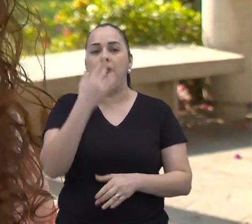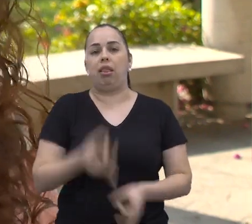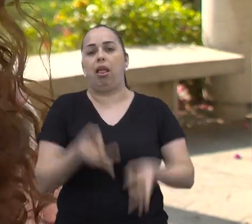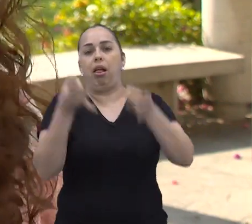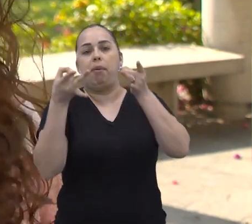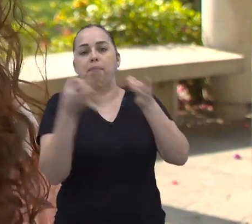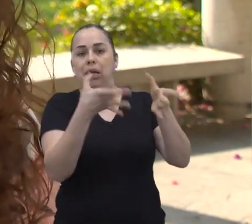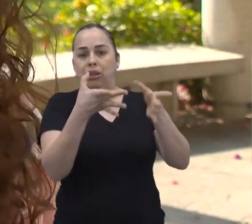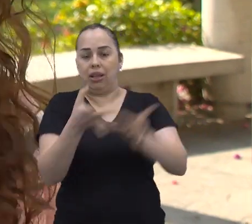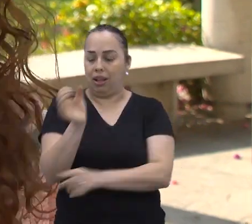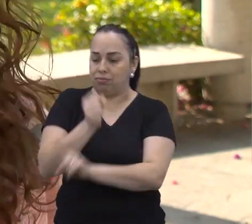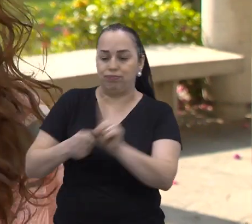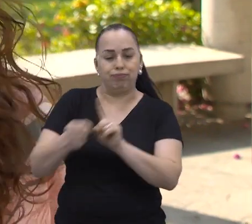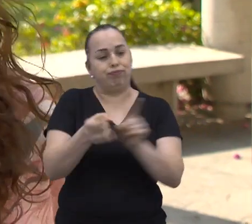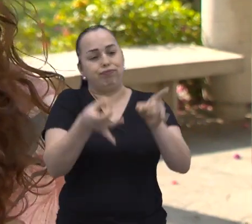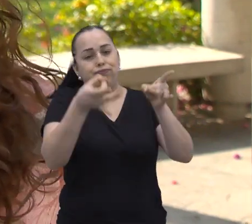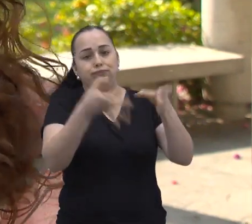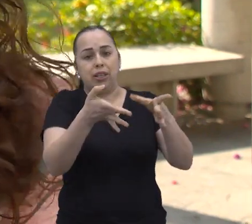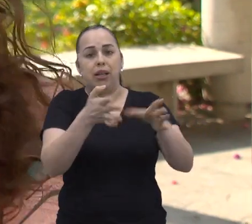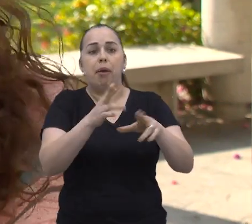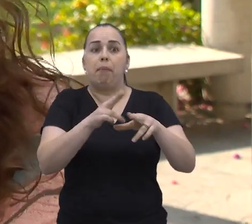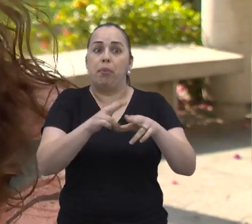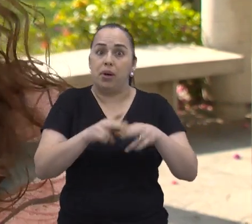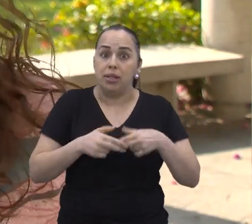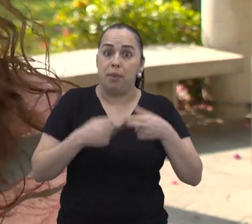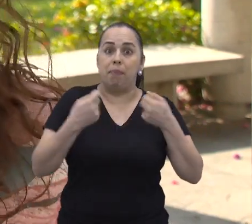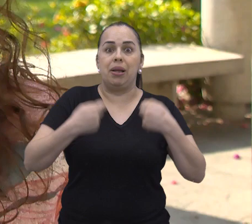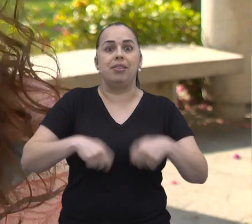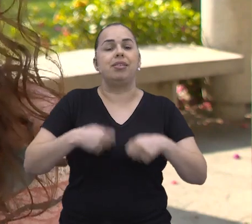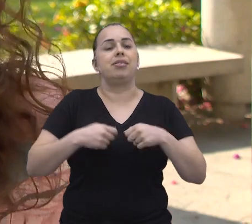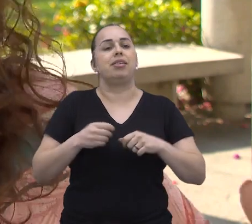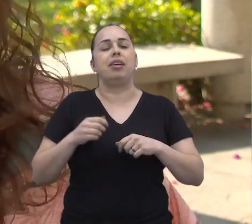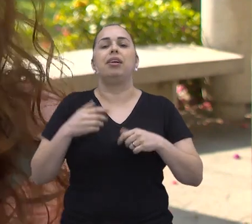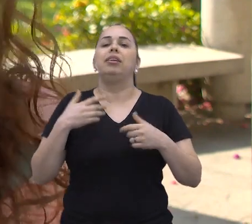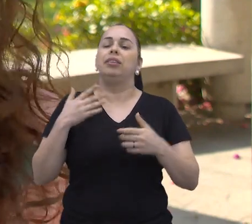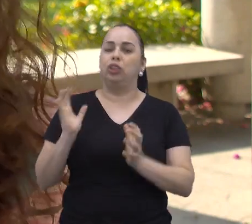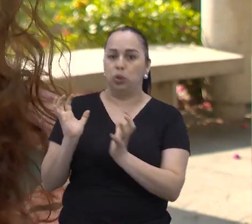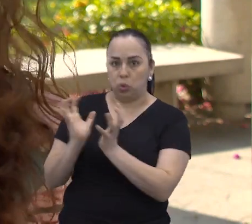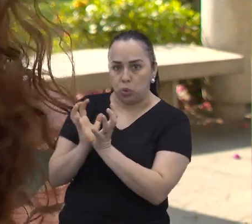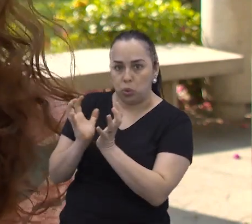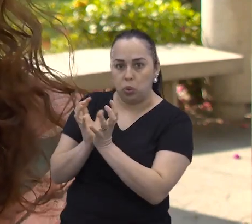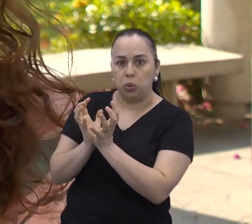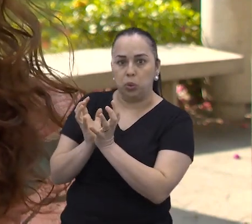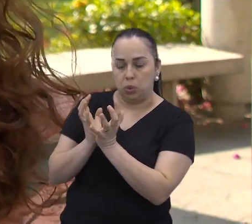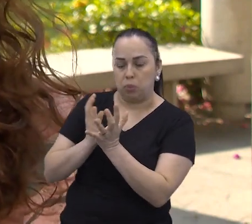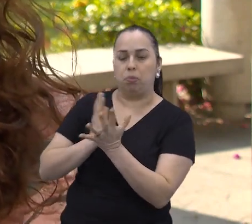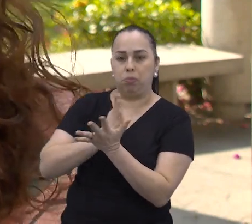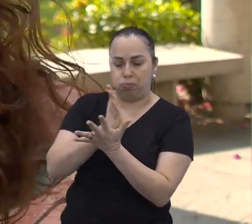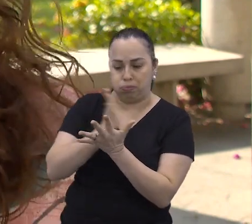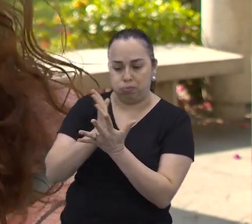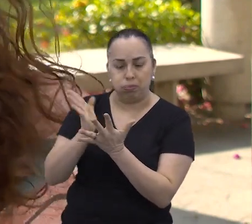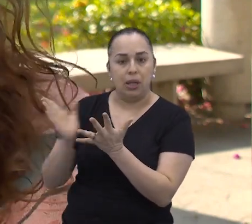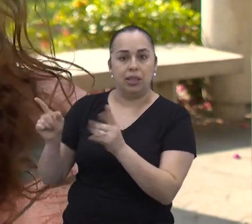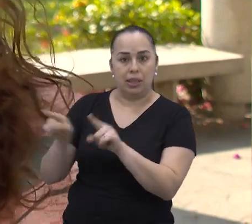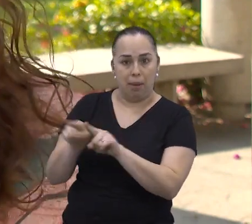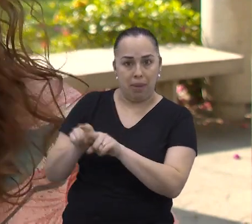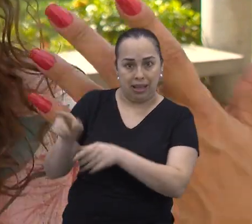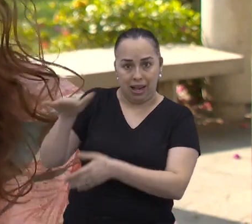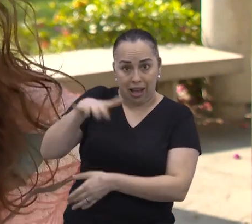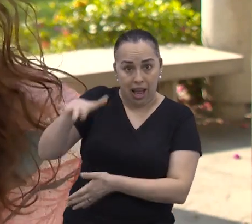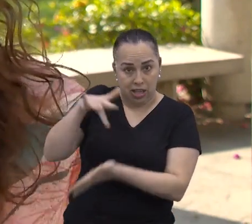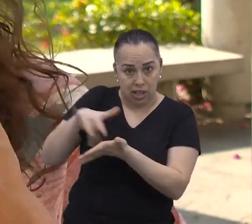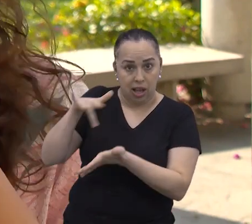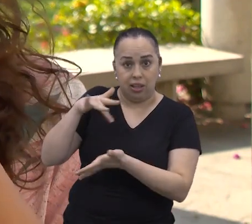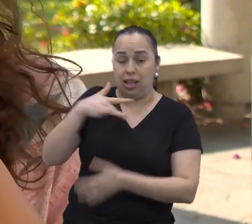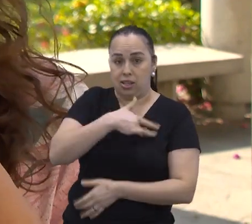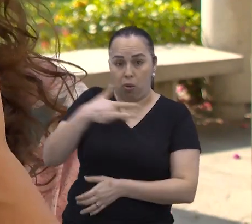margem, à margem da sociedade. E aí é preciso de um trabalho muito conjunto, inclusive da saúde, eu